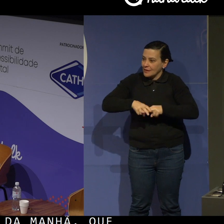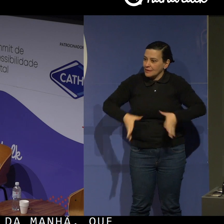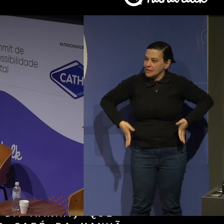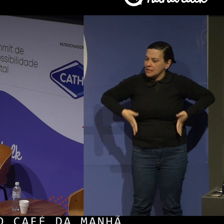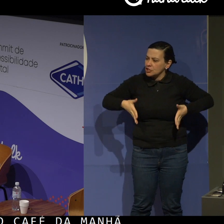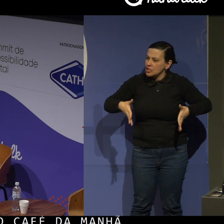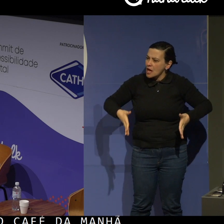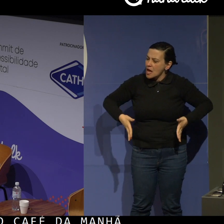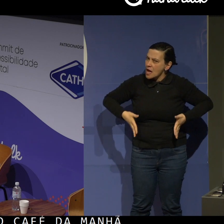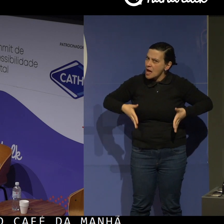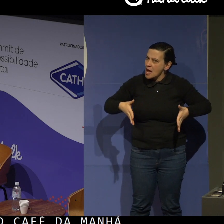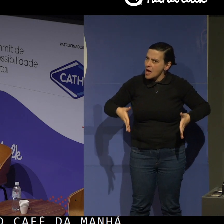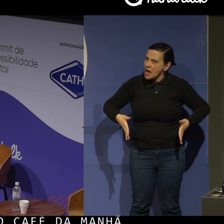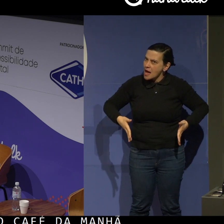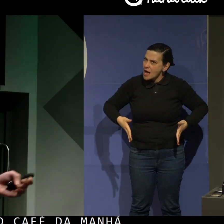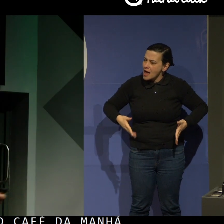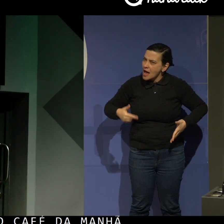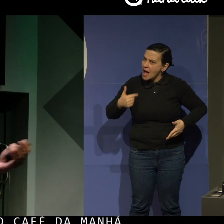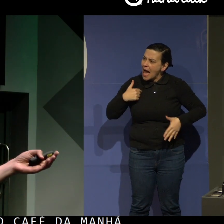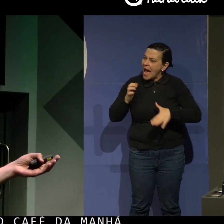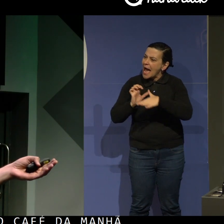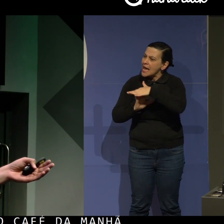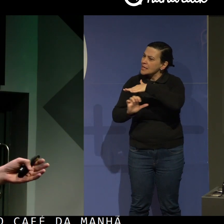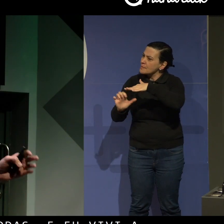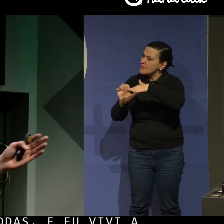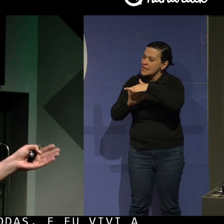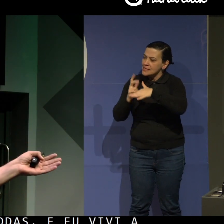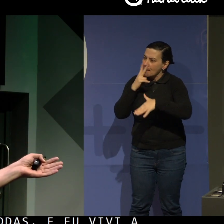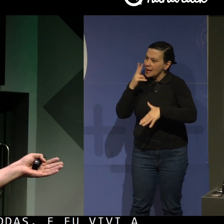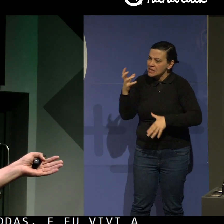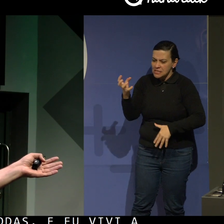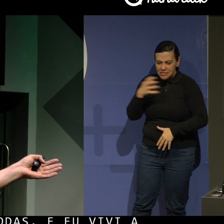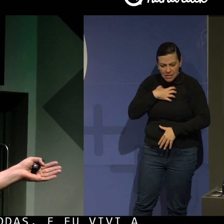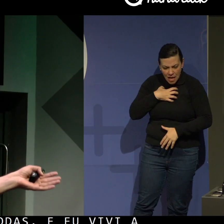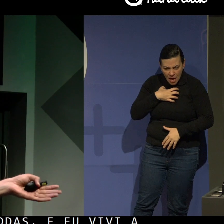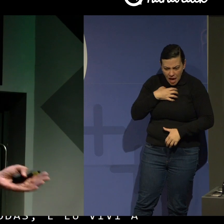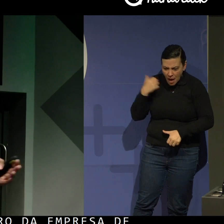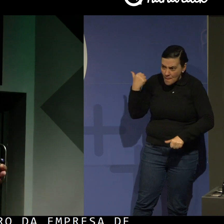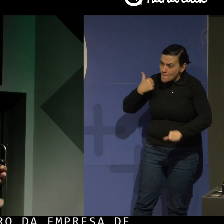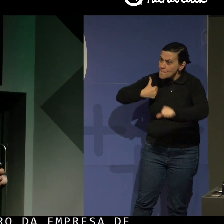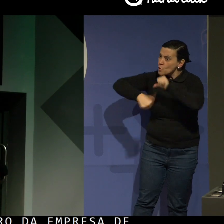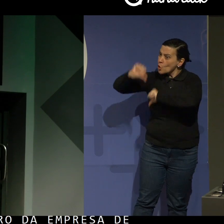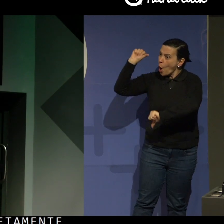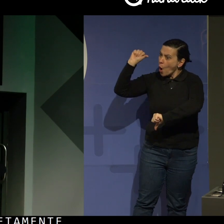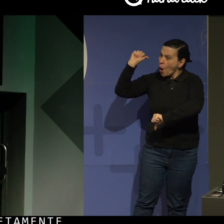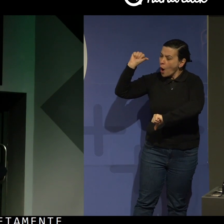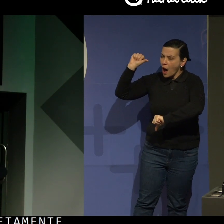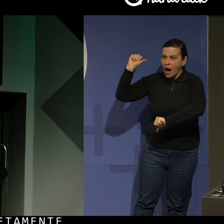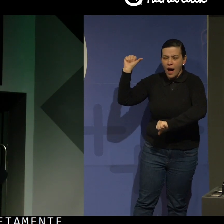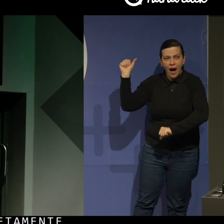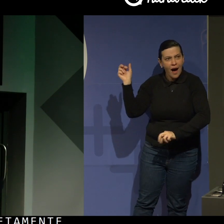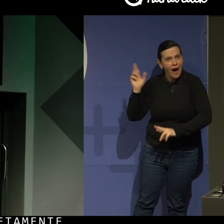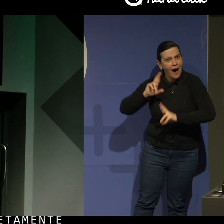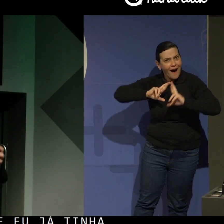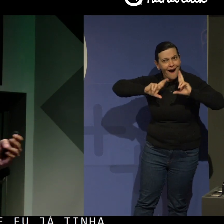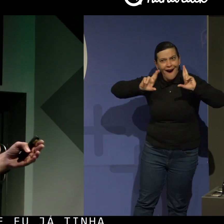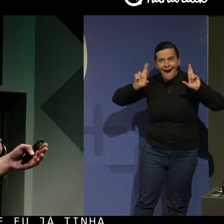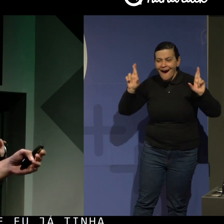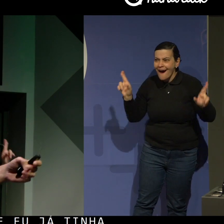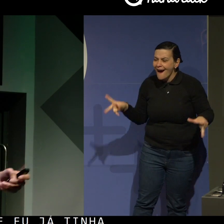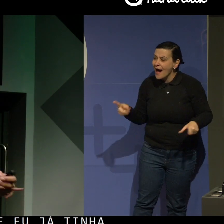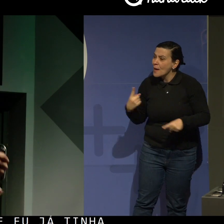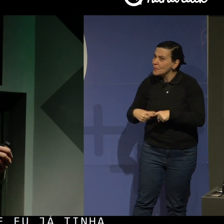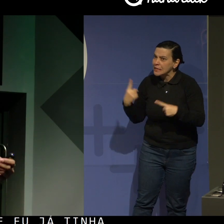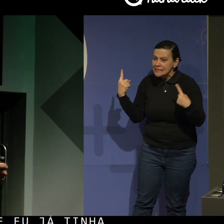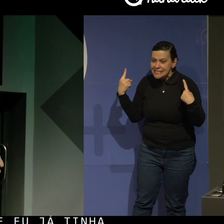vivi a minha vida dentro da empresa de uma forma completamente diferente da que eu já tinha vivido até então, né? Então, novos